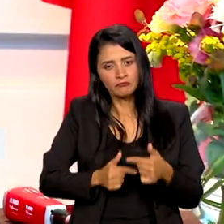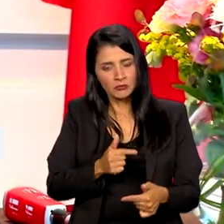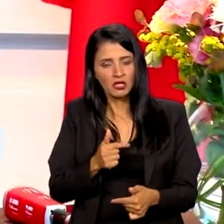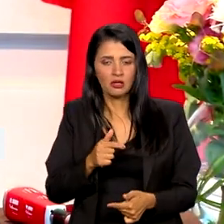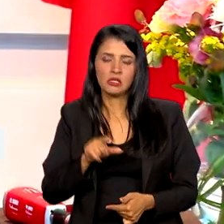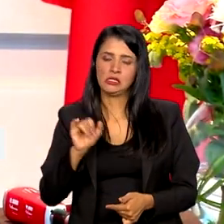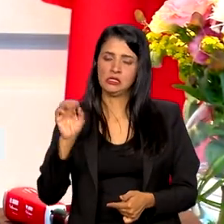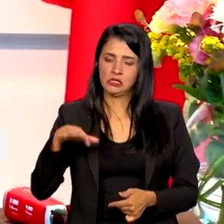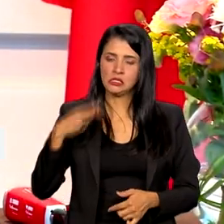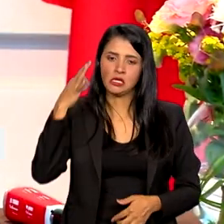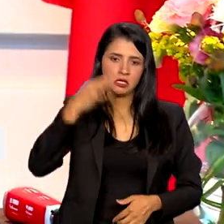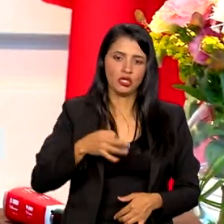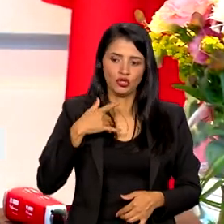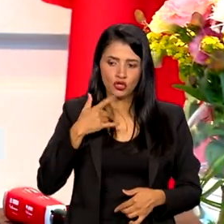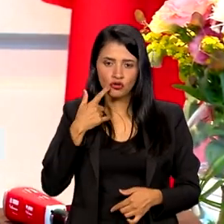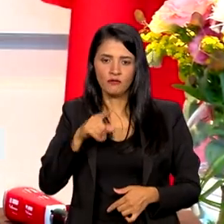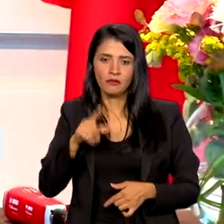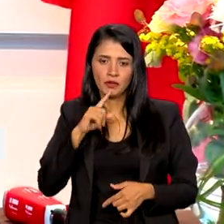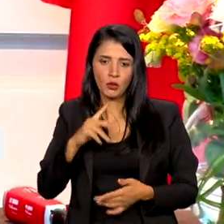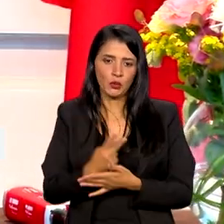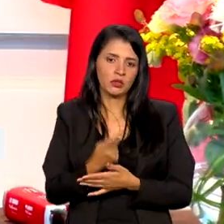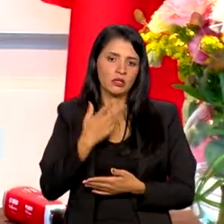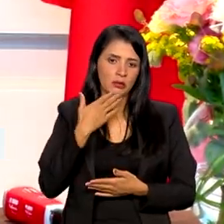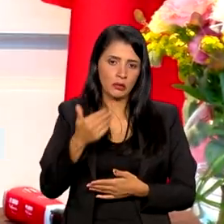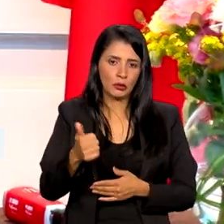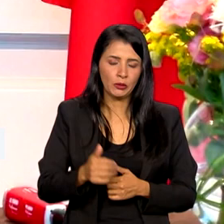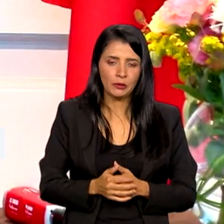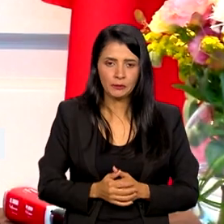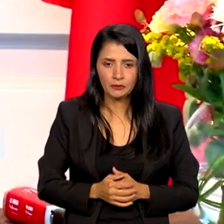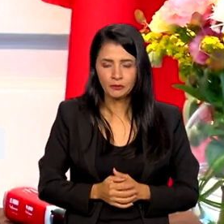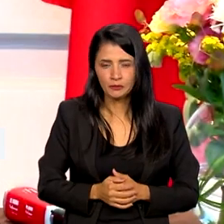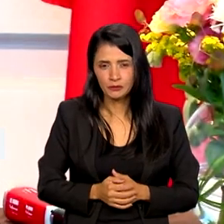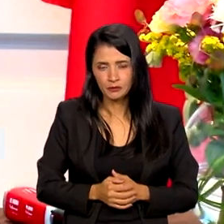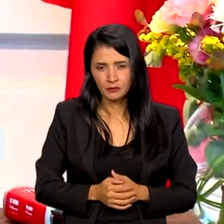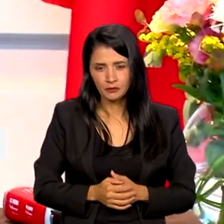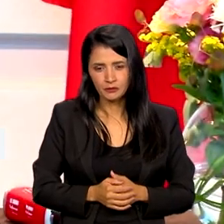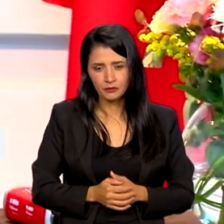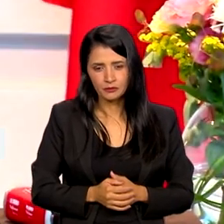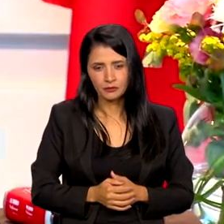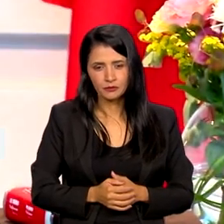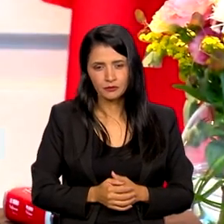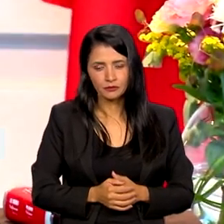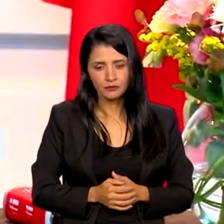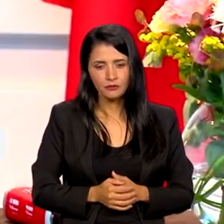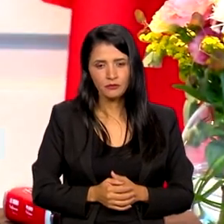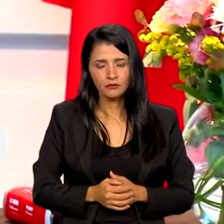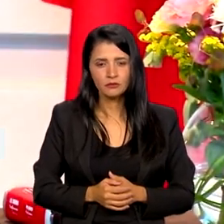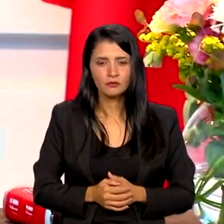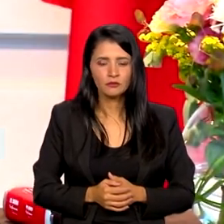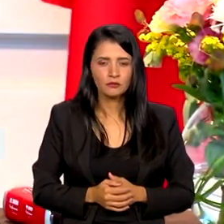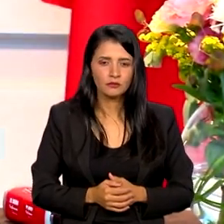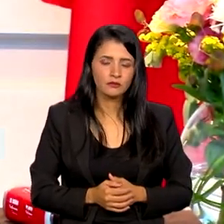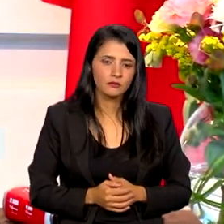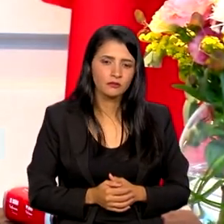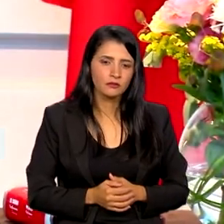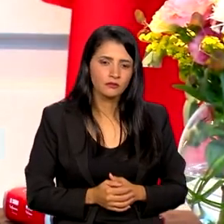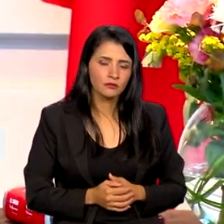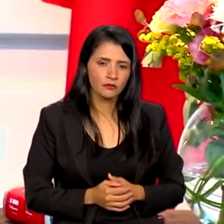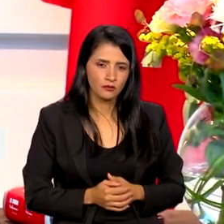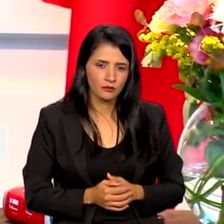sim. A gente vai estar em cima para que isso aconteça. Obrigada. A indivídua, a indivídua da Constituição de Paulo. Um prazer.